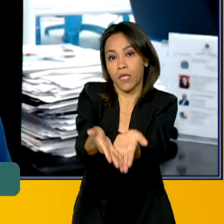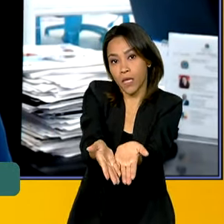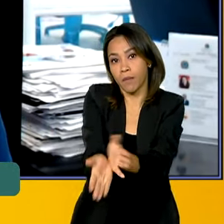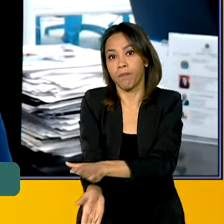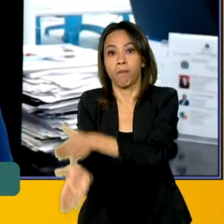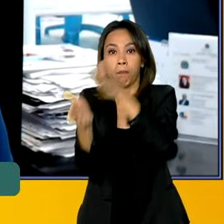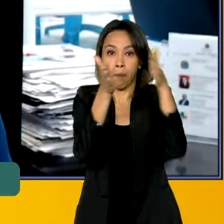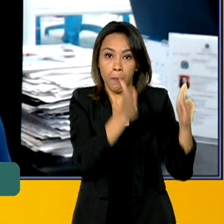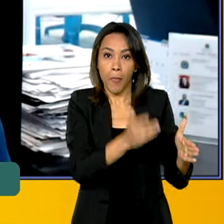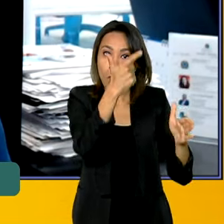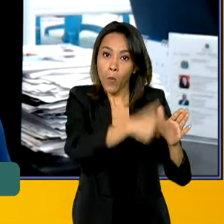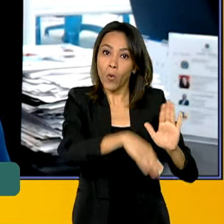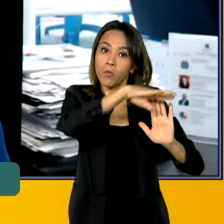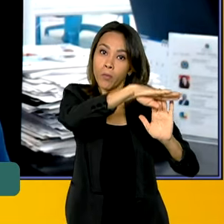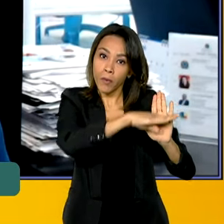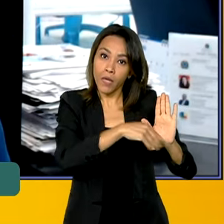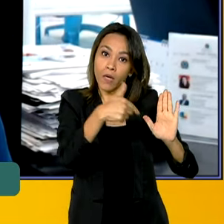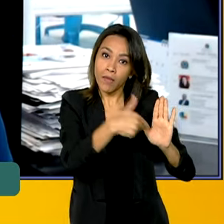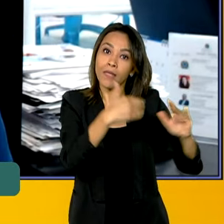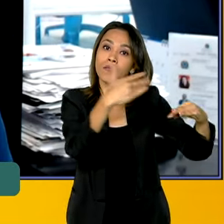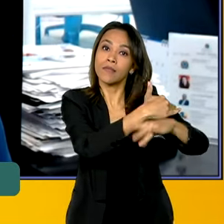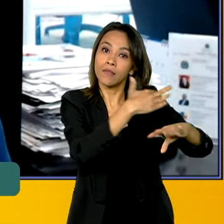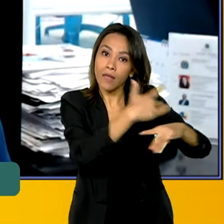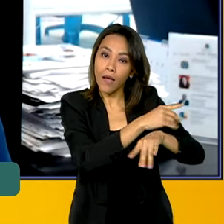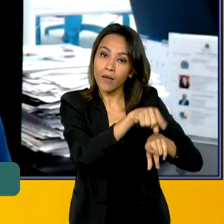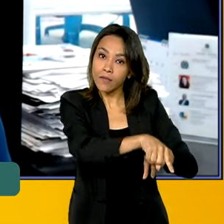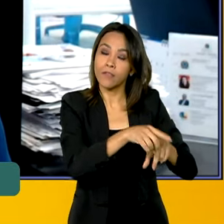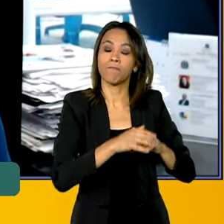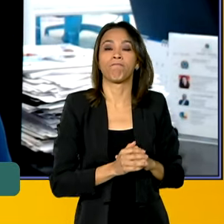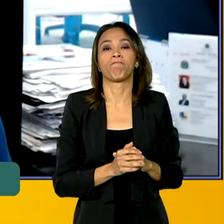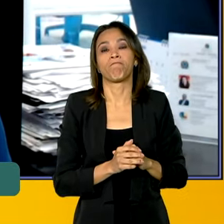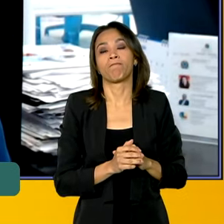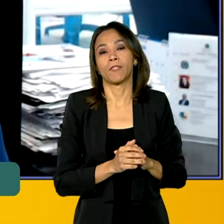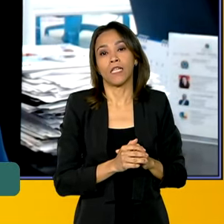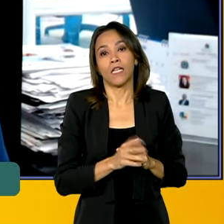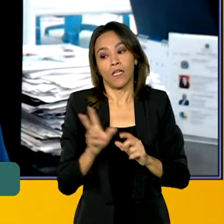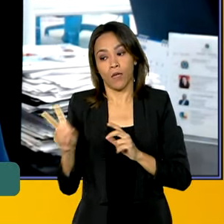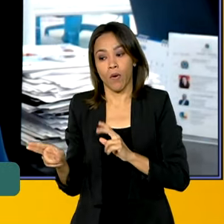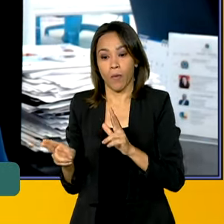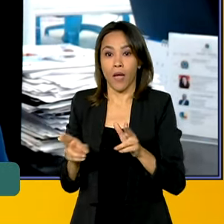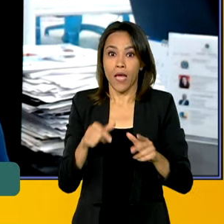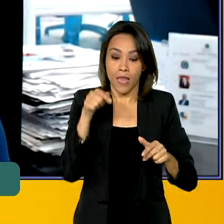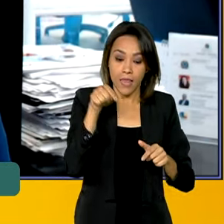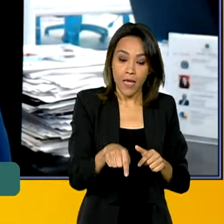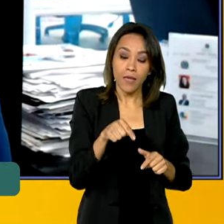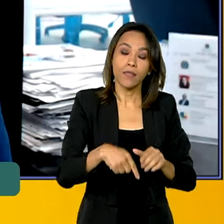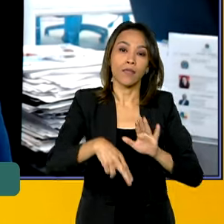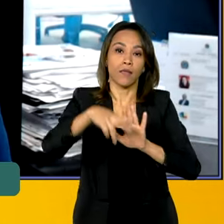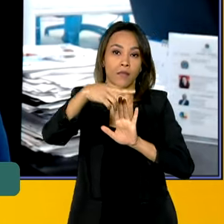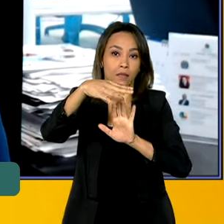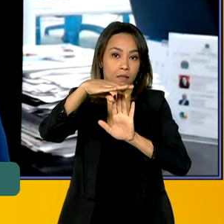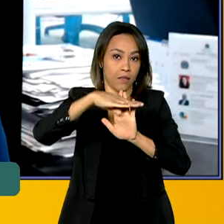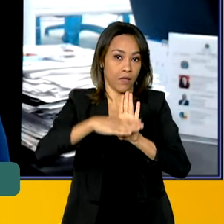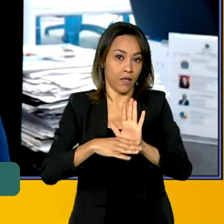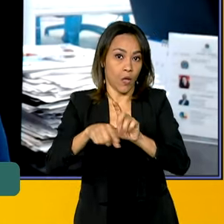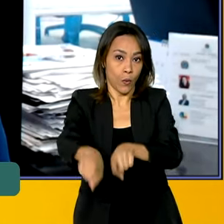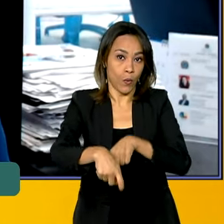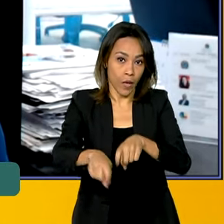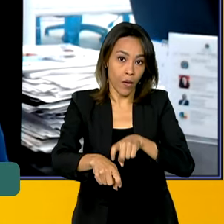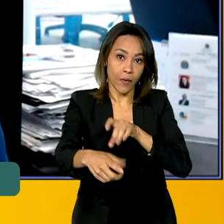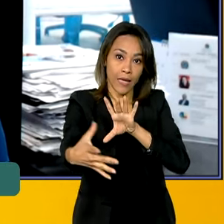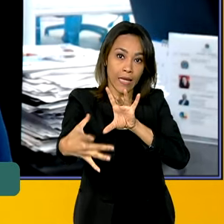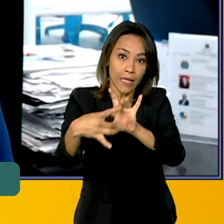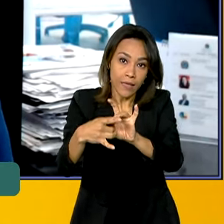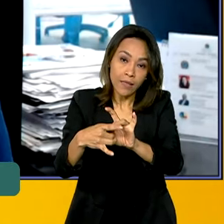forma, do Minha Casa Minha Vida Entidades Urbano. Já no Minha Casa Minha Vida Rural, que é vinculado às prefeituras e aos